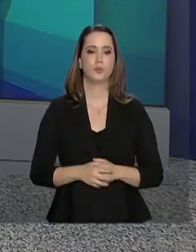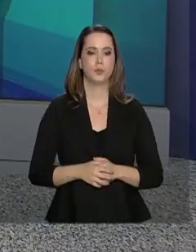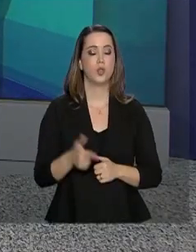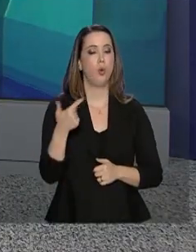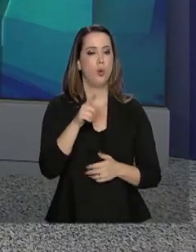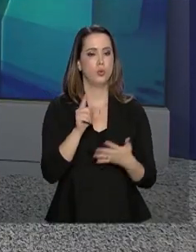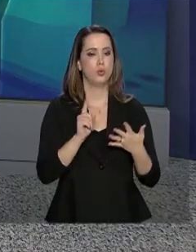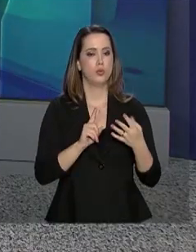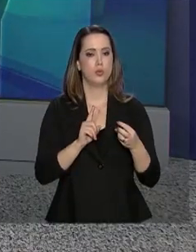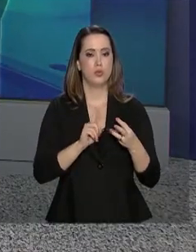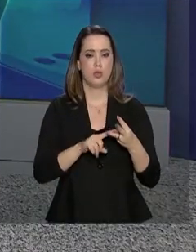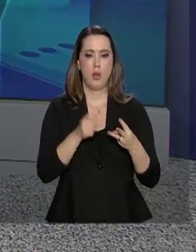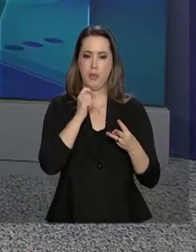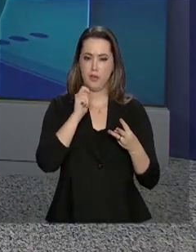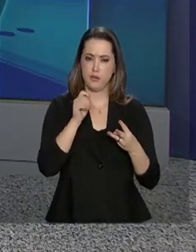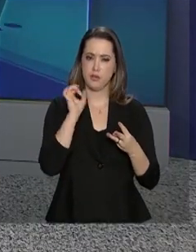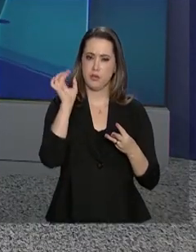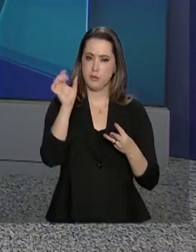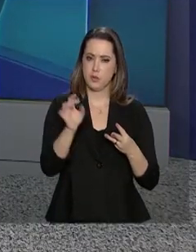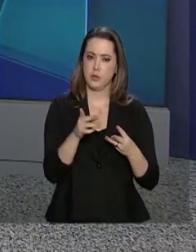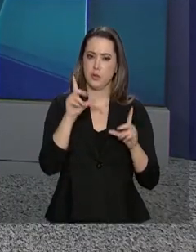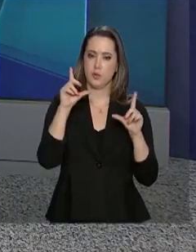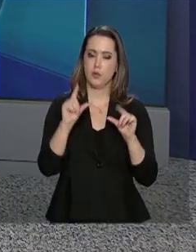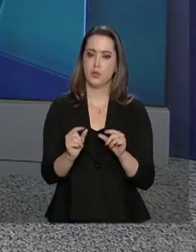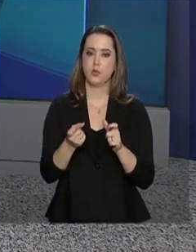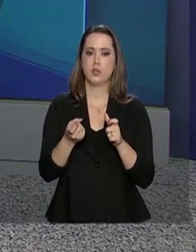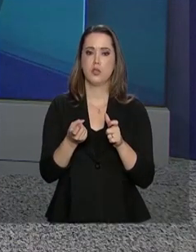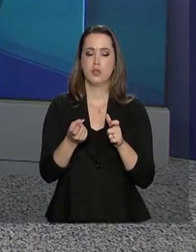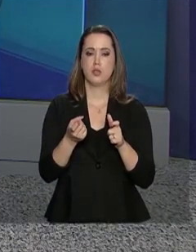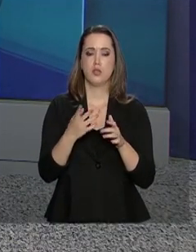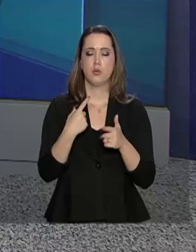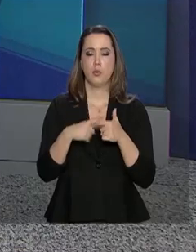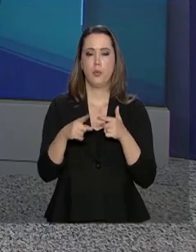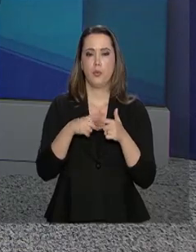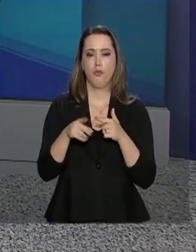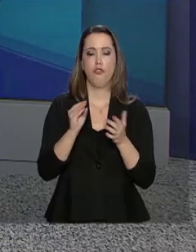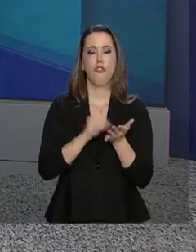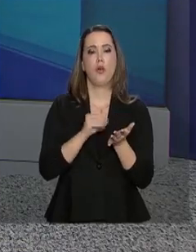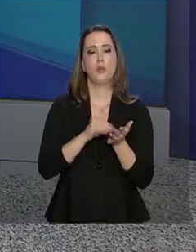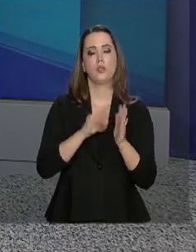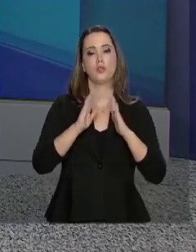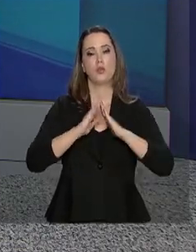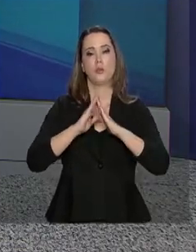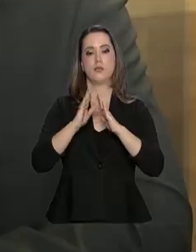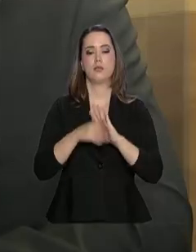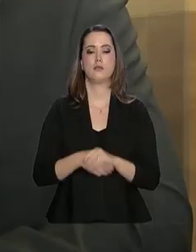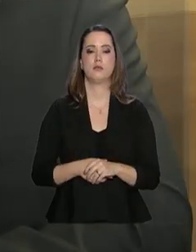Outro assunto dessa entrevista exclusiva foi a redução do déficit habitacional.